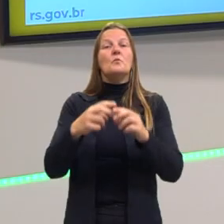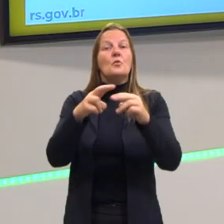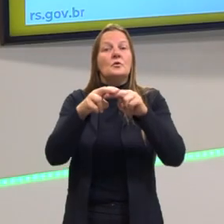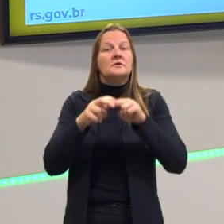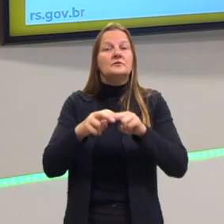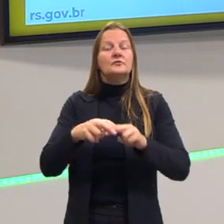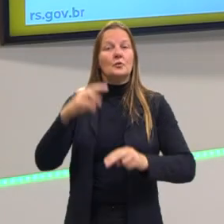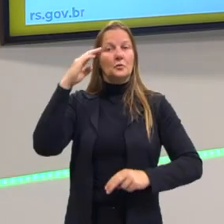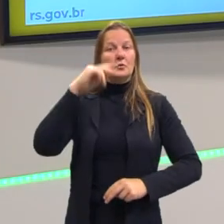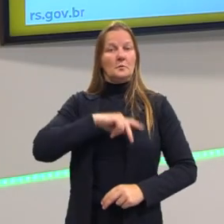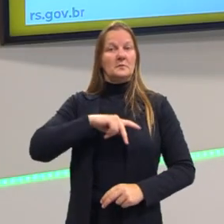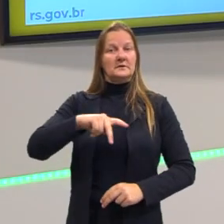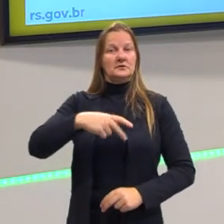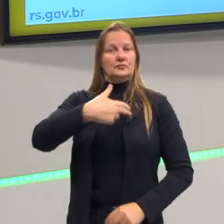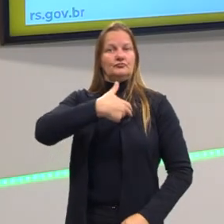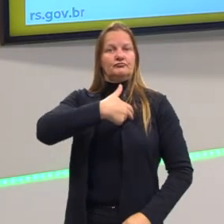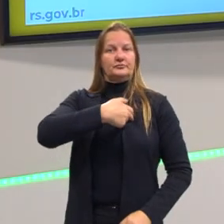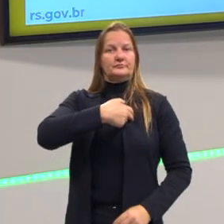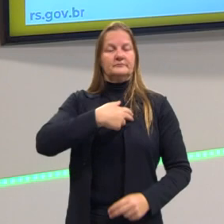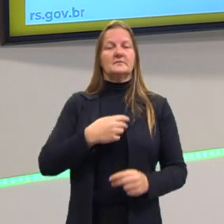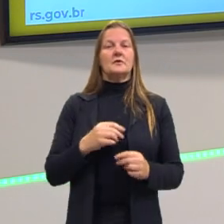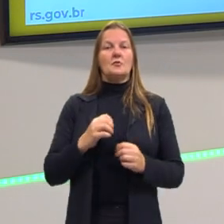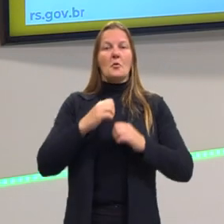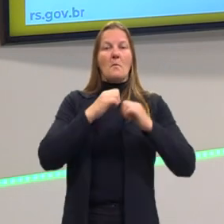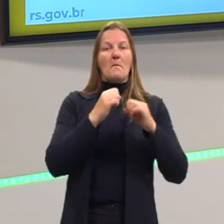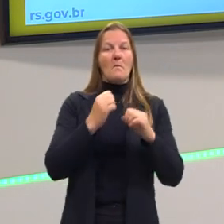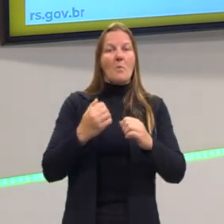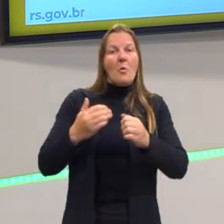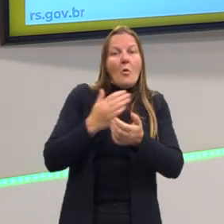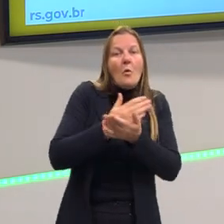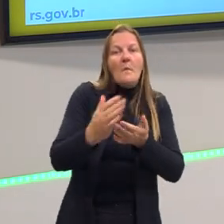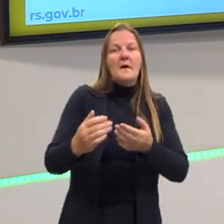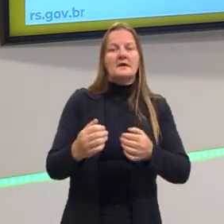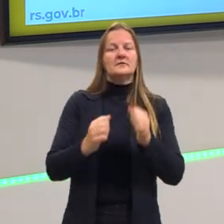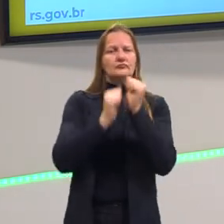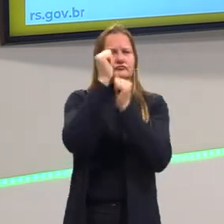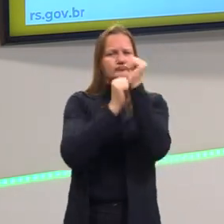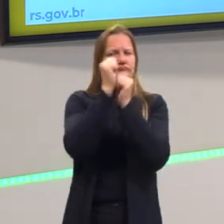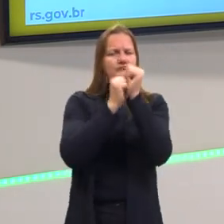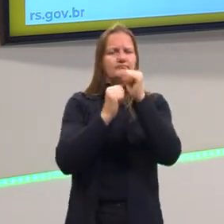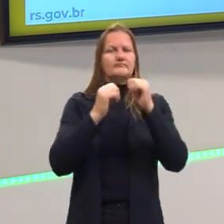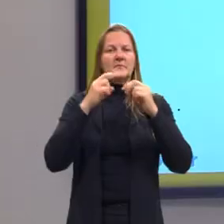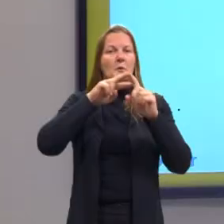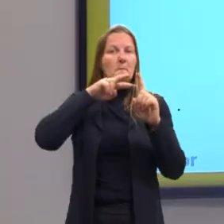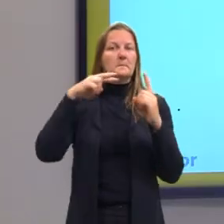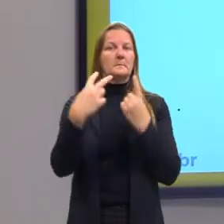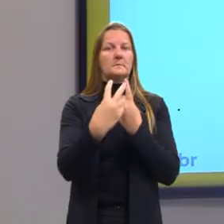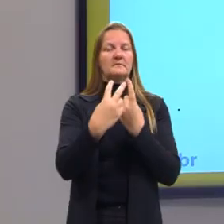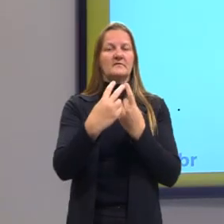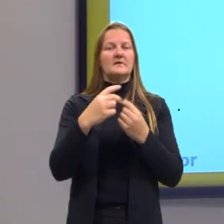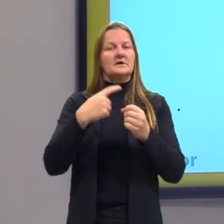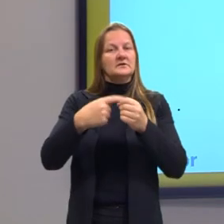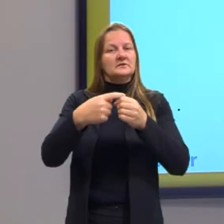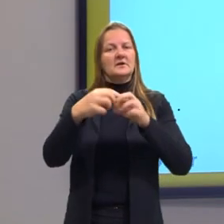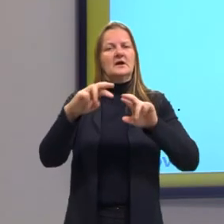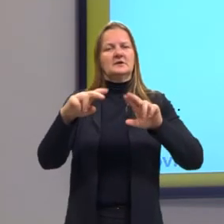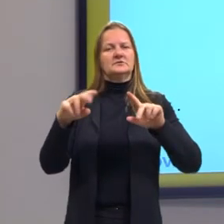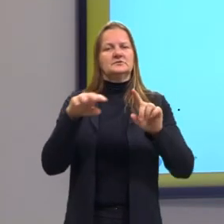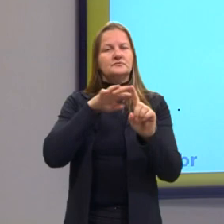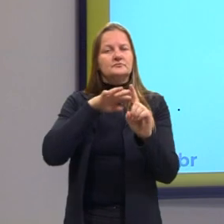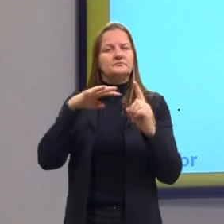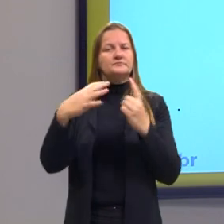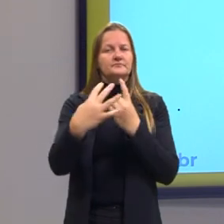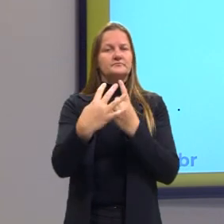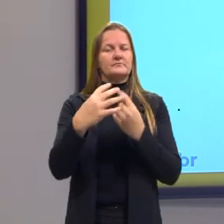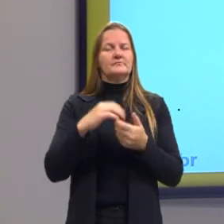vai subir ao poder, com uma outra perspectiva, já uma perspectiva industrial, um Brasil urbano. Sempre lembrando que a